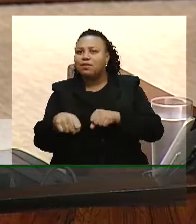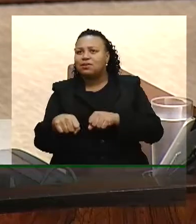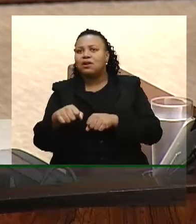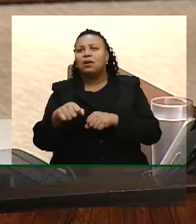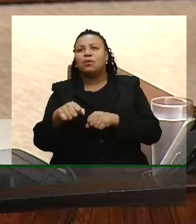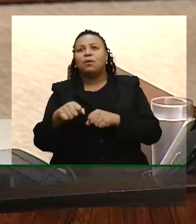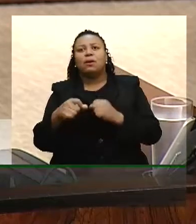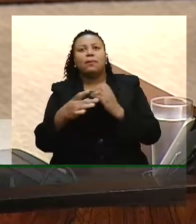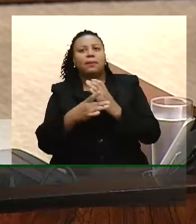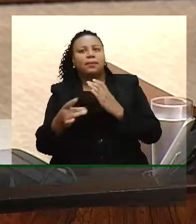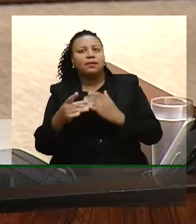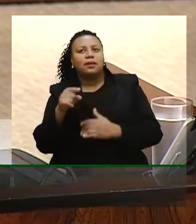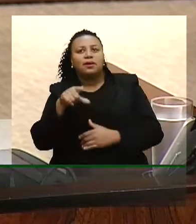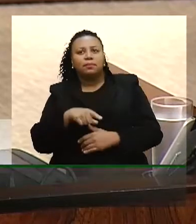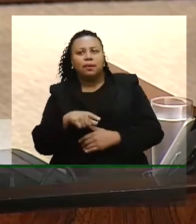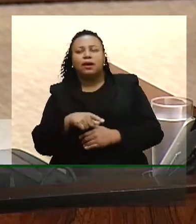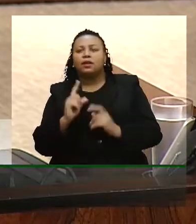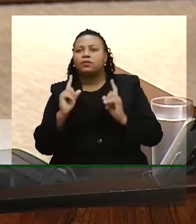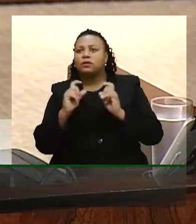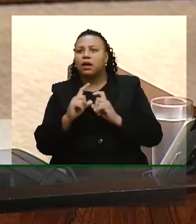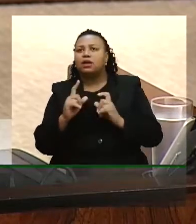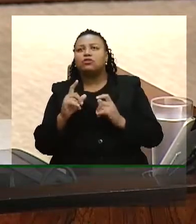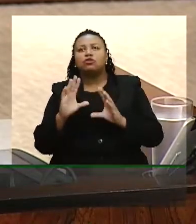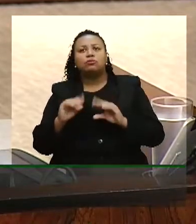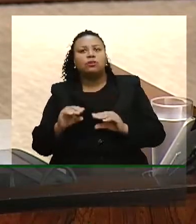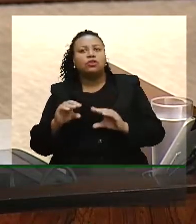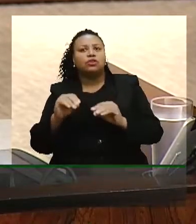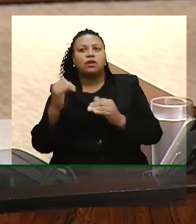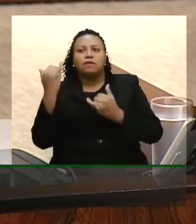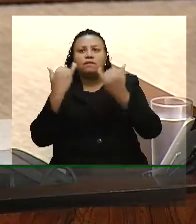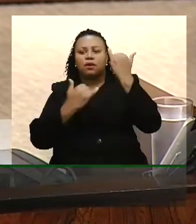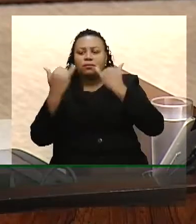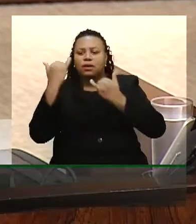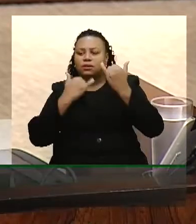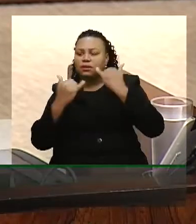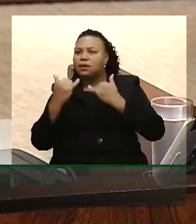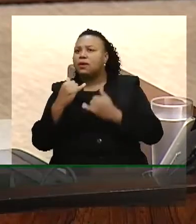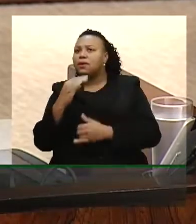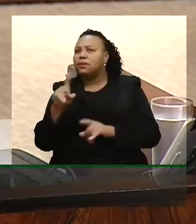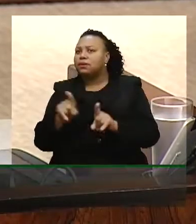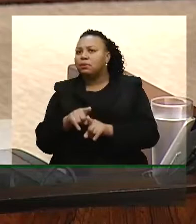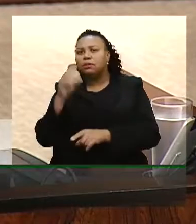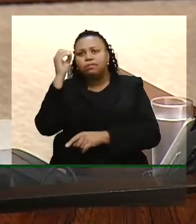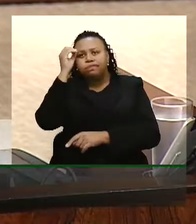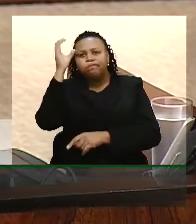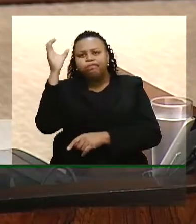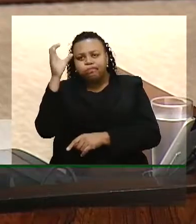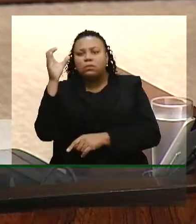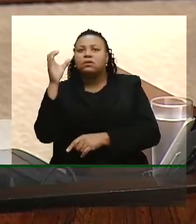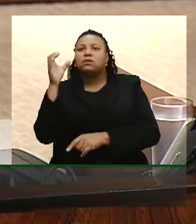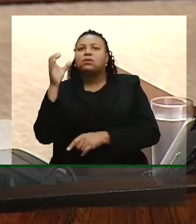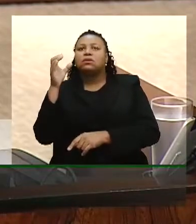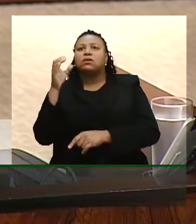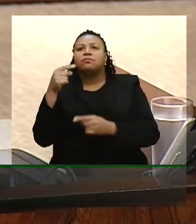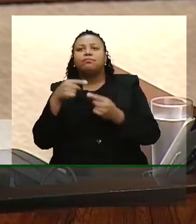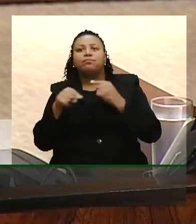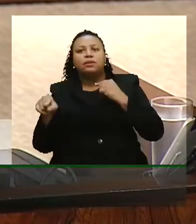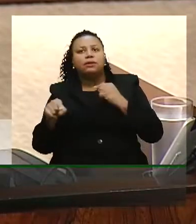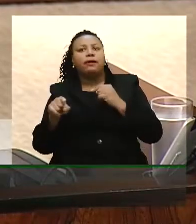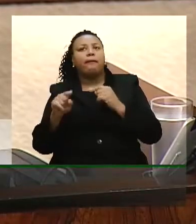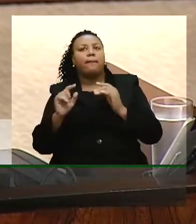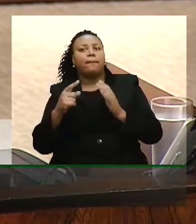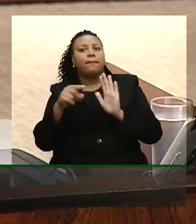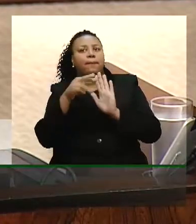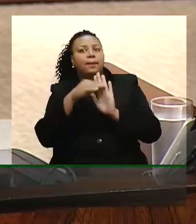complexas de difusão, manuseio de informações e conhecimento, ferindo princípios éticos,